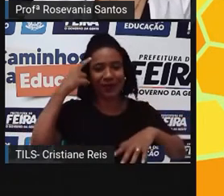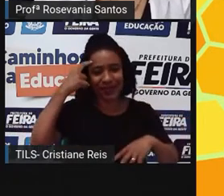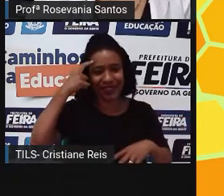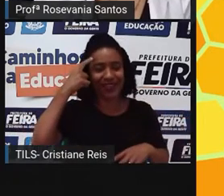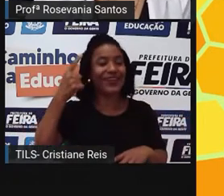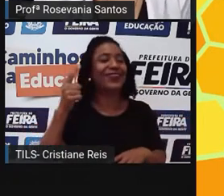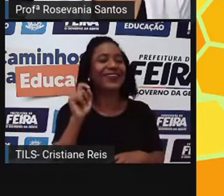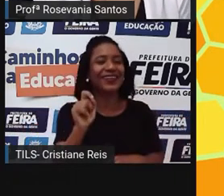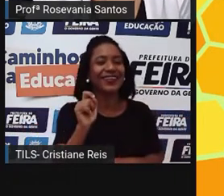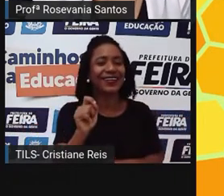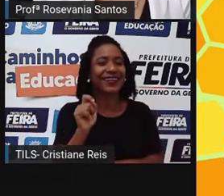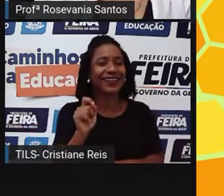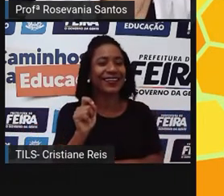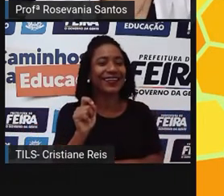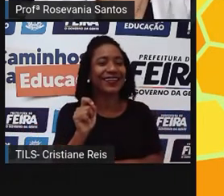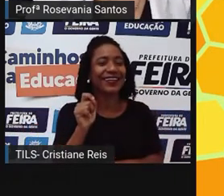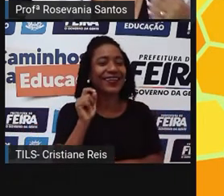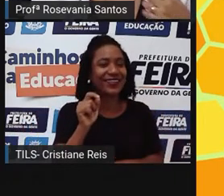gente lembra, né?